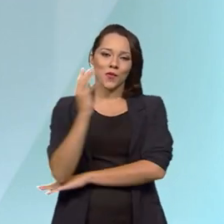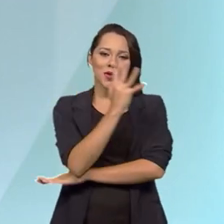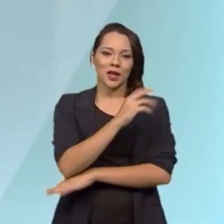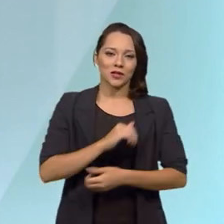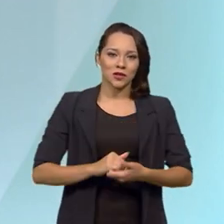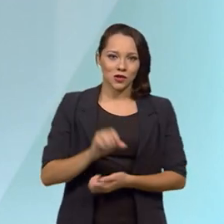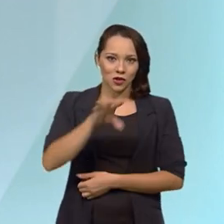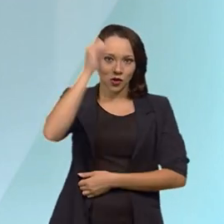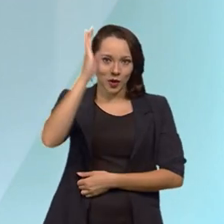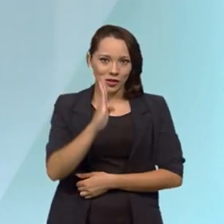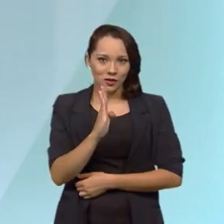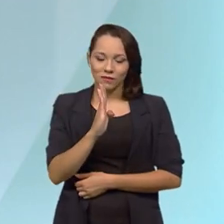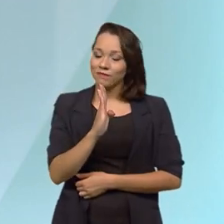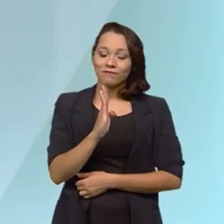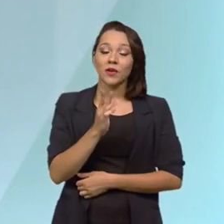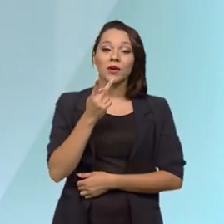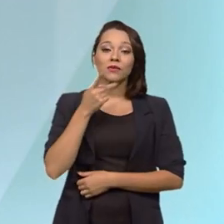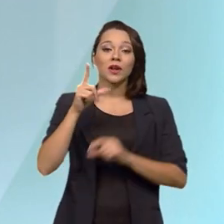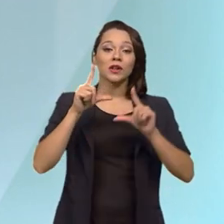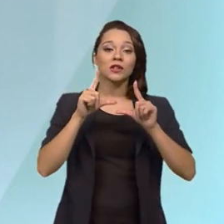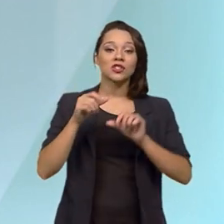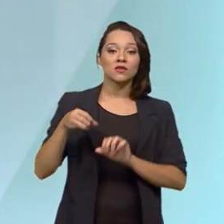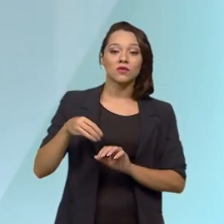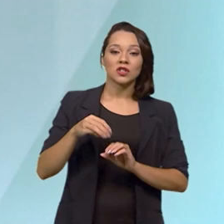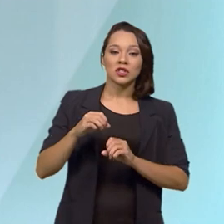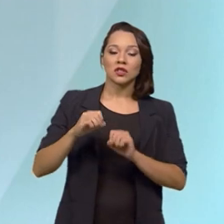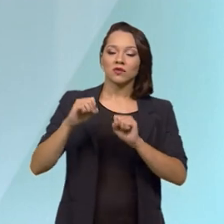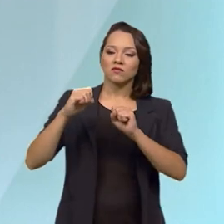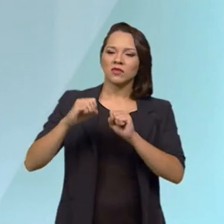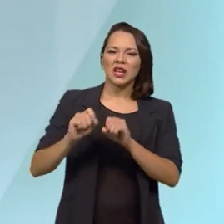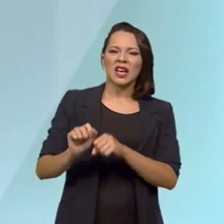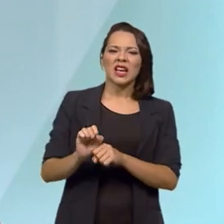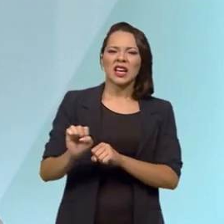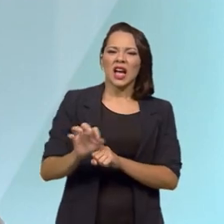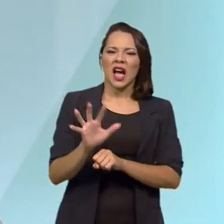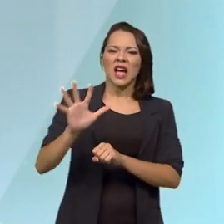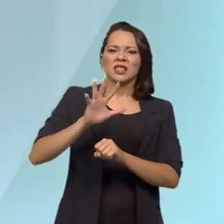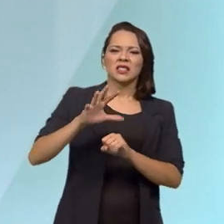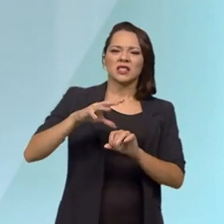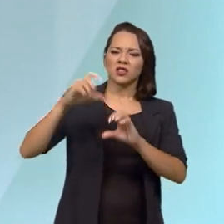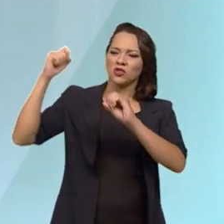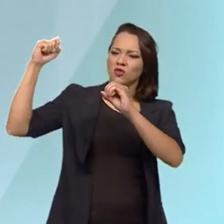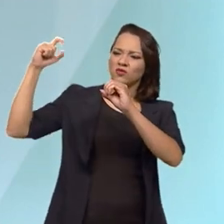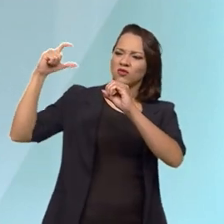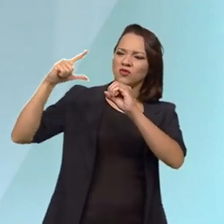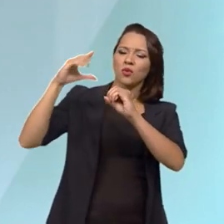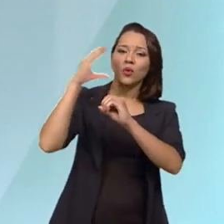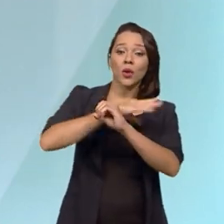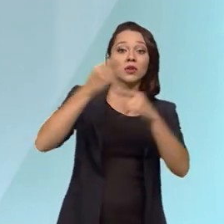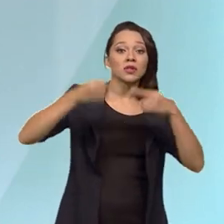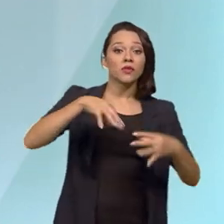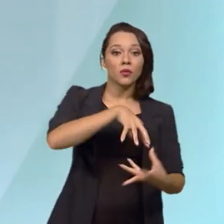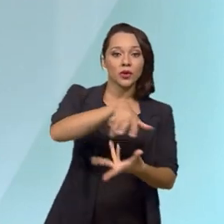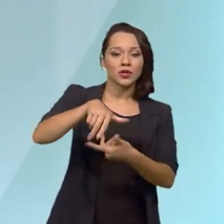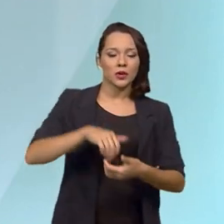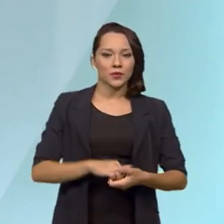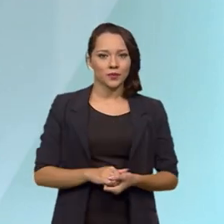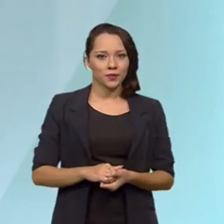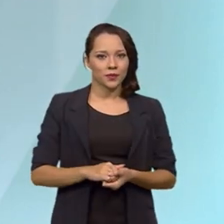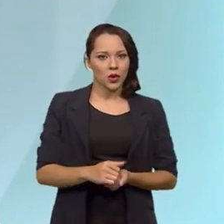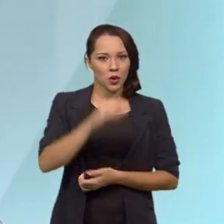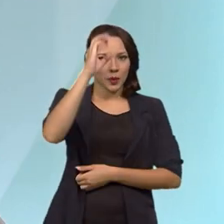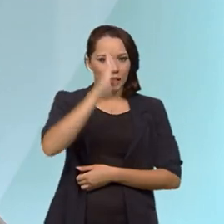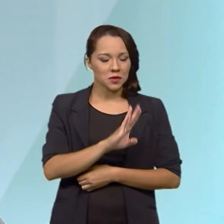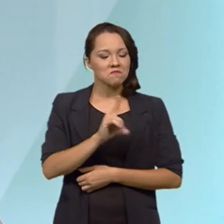não só do Brasil. Porque quando você fala de redução de emissões de gás de efeito estufa, nós estamos falando de um desafio global. O Brasil é parte